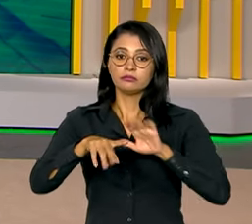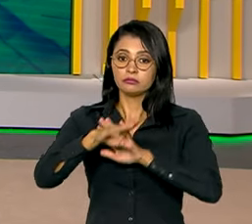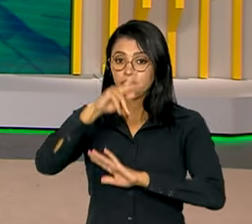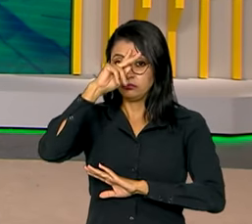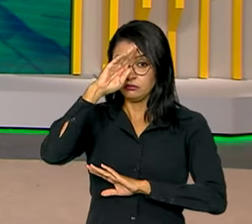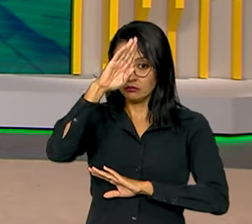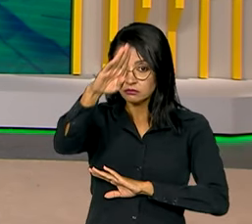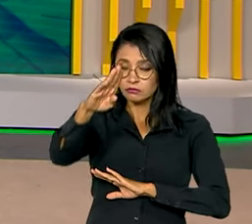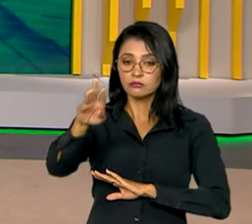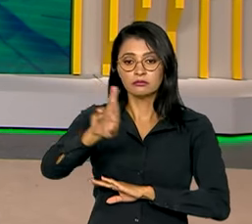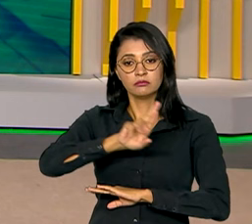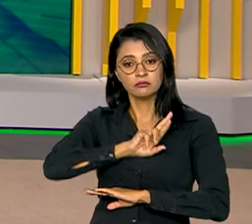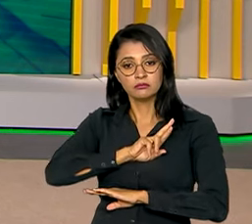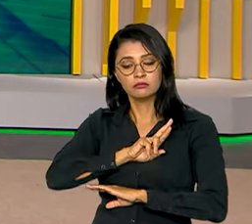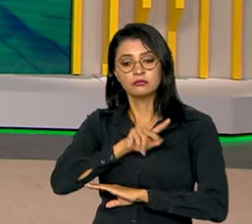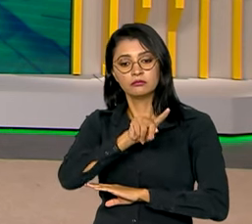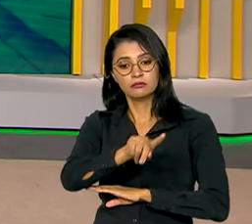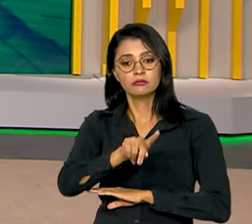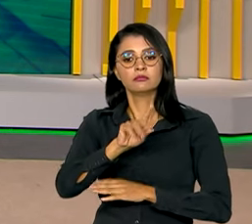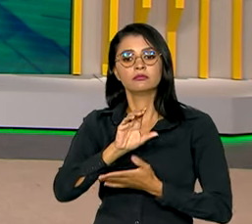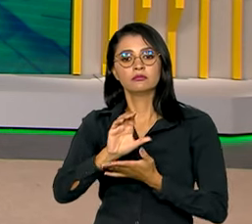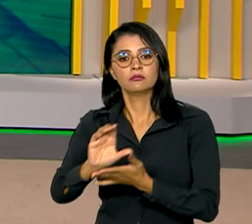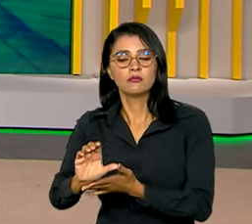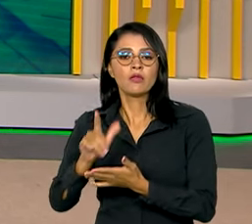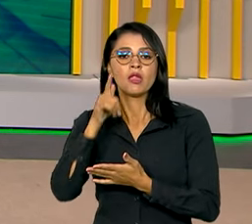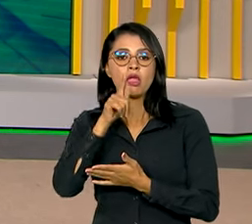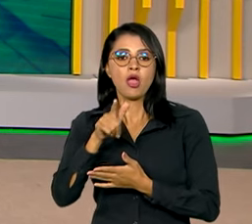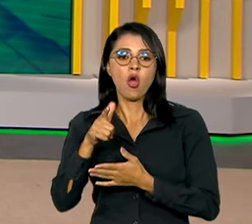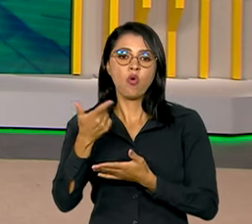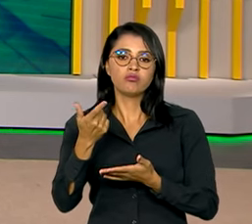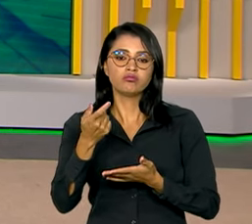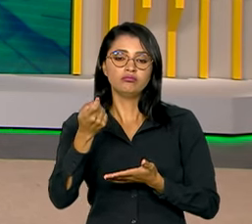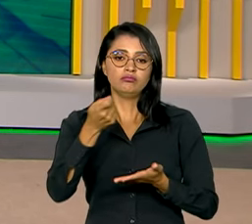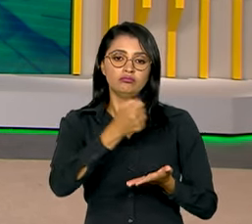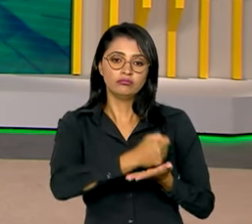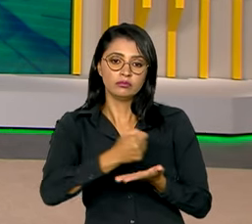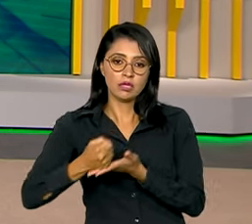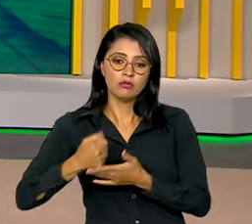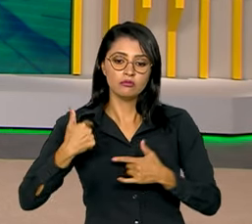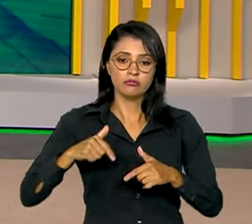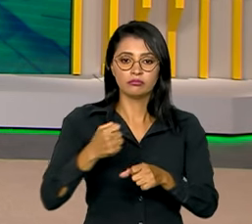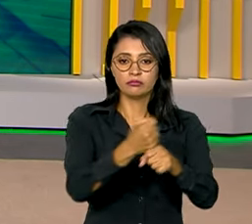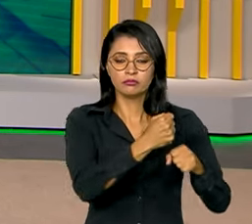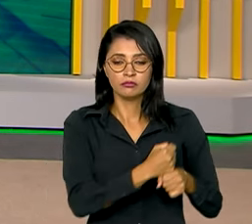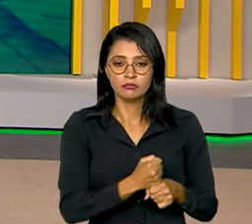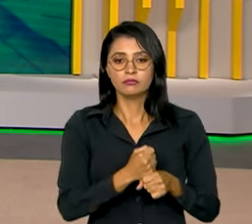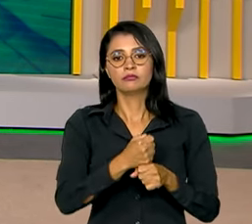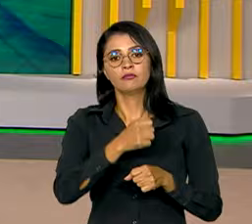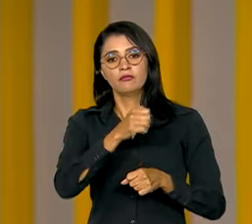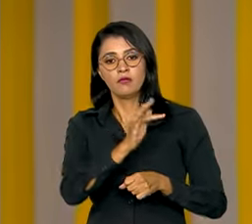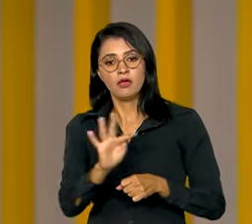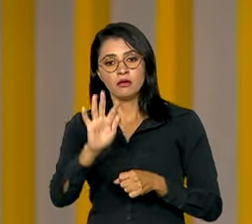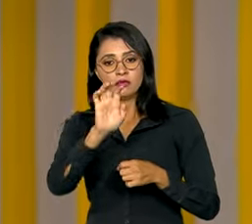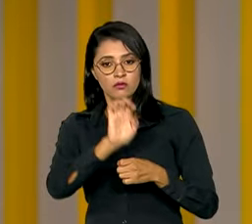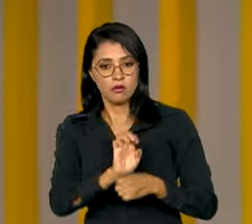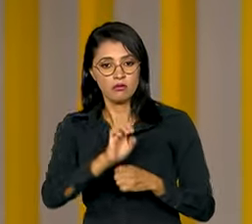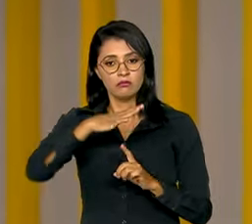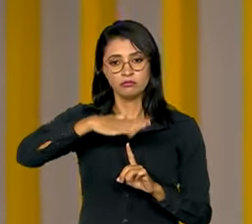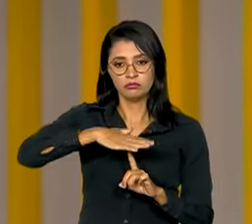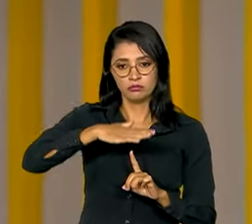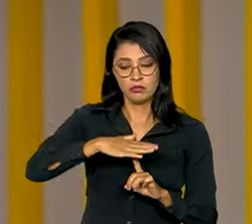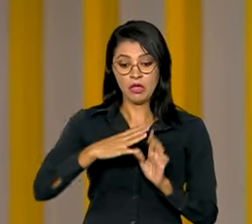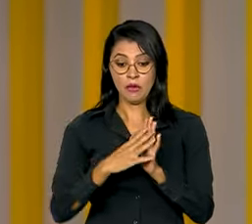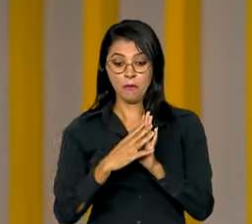principais resultados da concessão de trechos de rodovias federais e estaduais no Paraná. O modelo